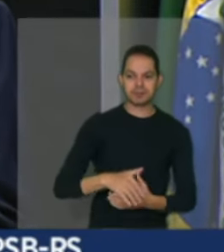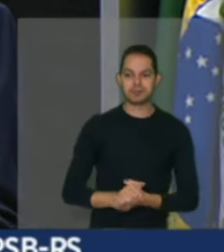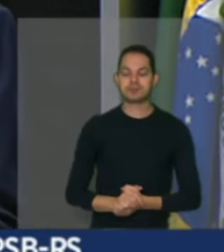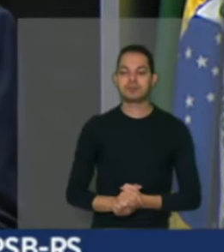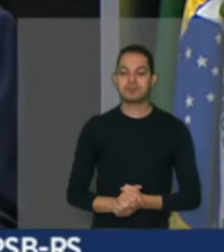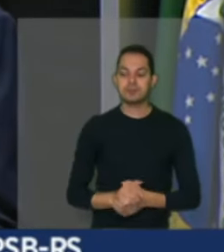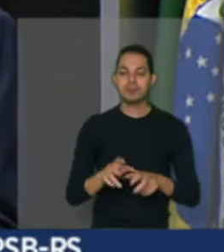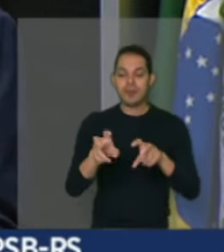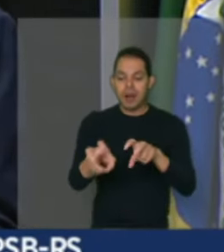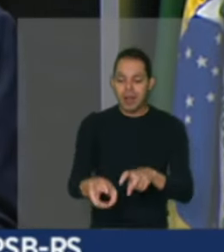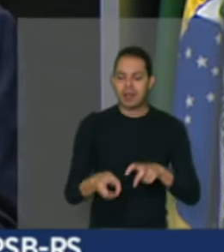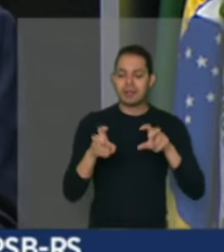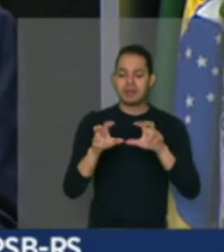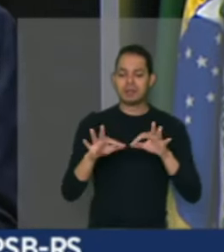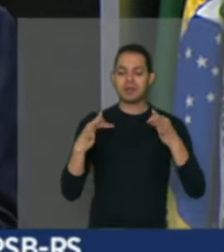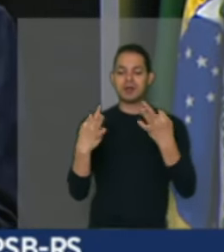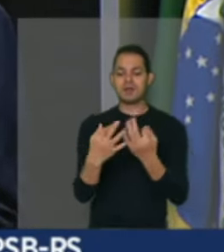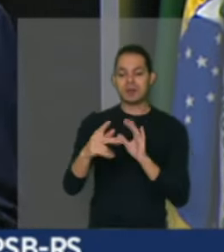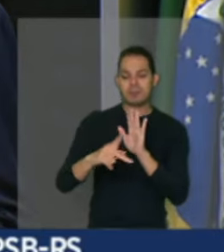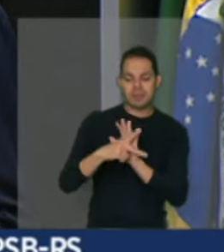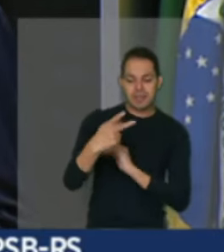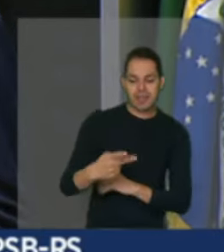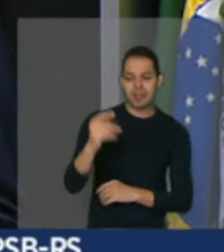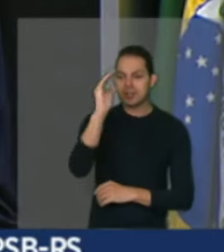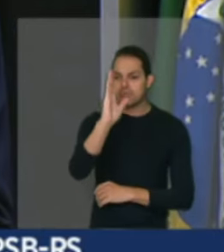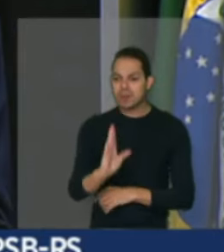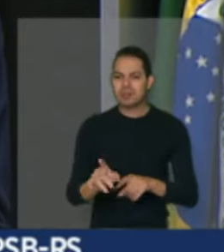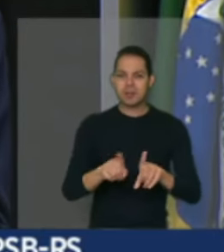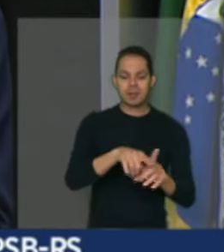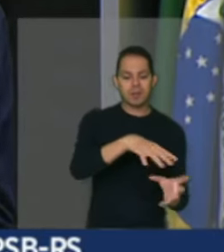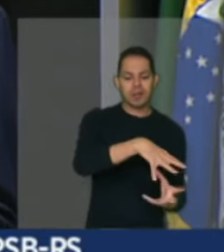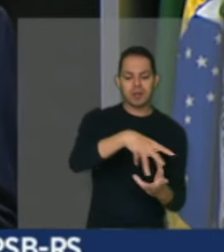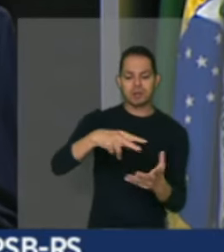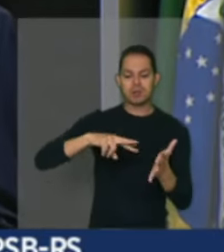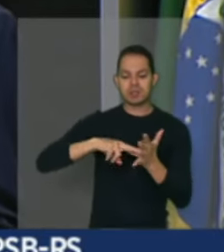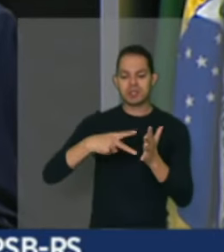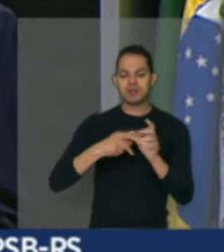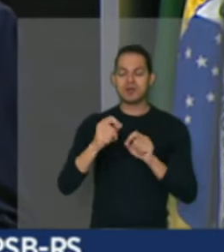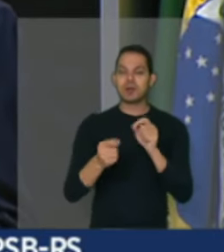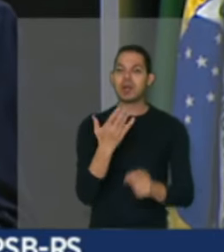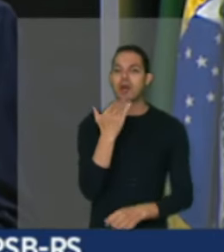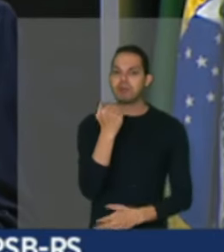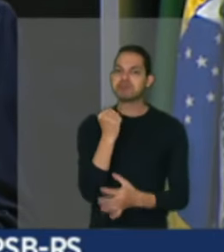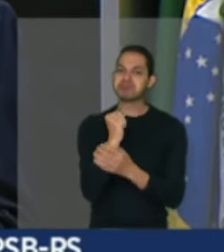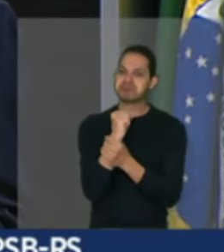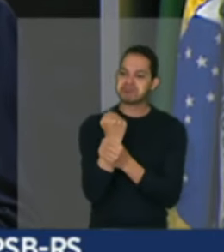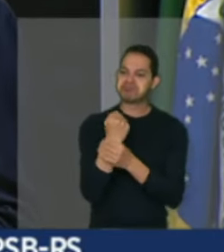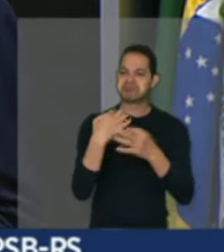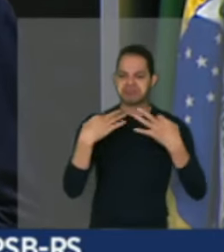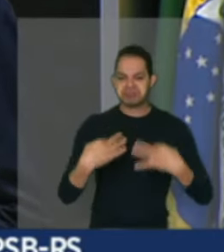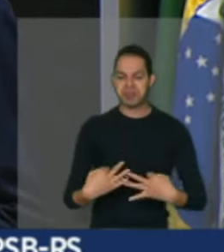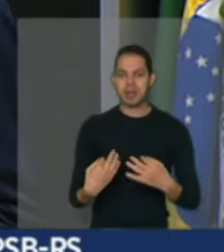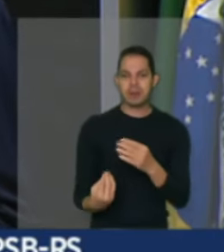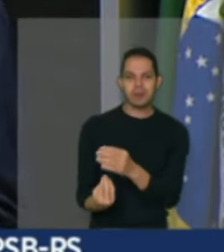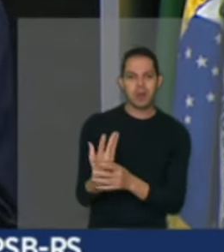agricultura familiar, que no Brasil e no mundo, é sinônimo de segurança alimentar, que produz